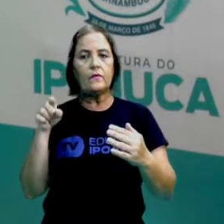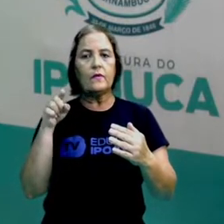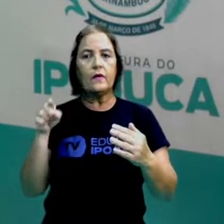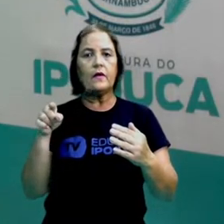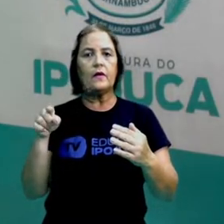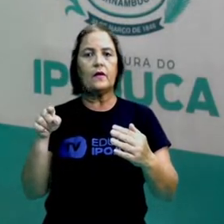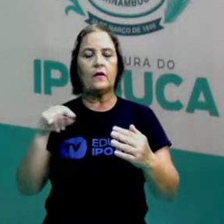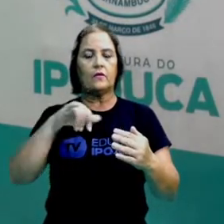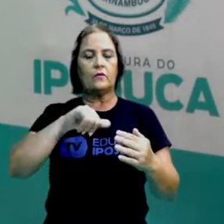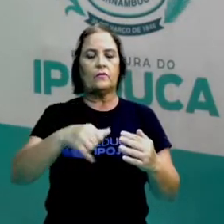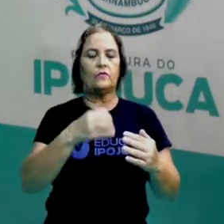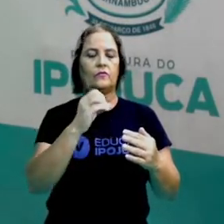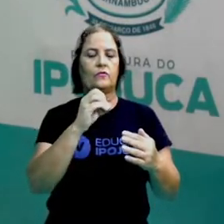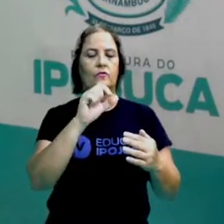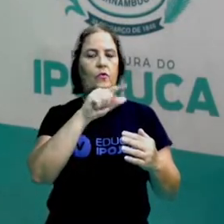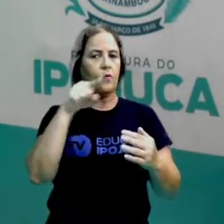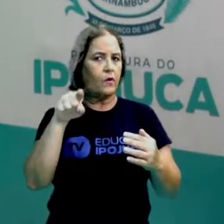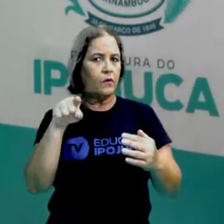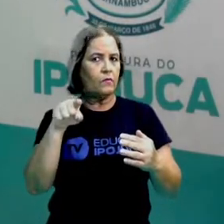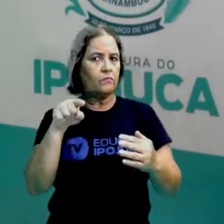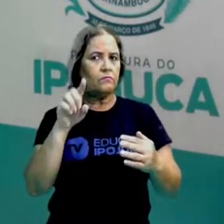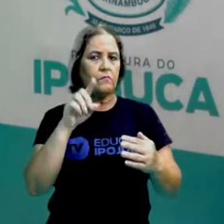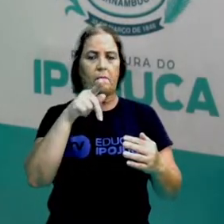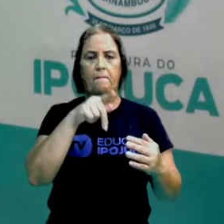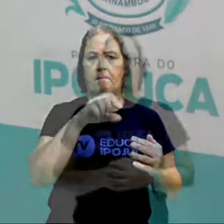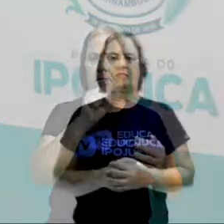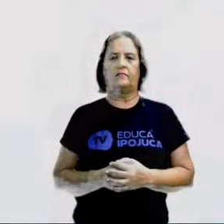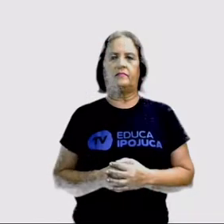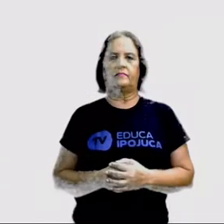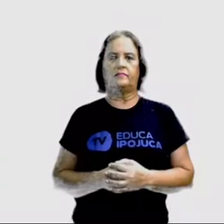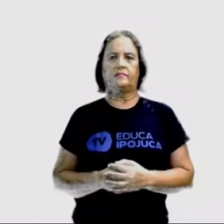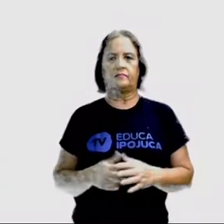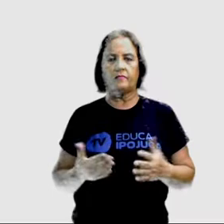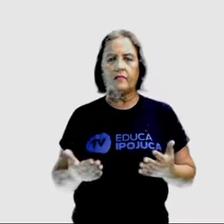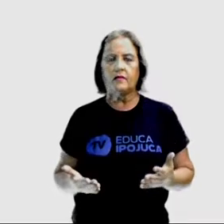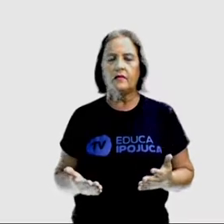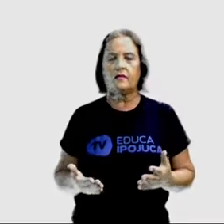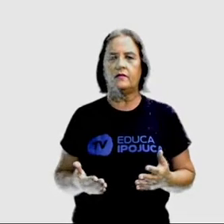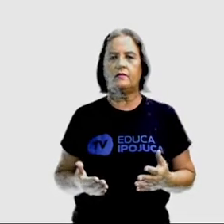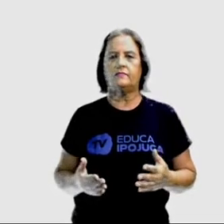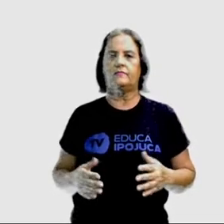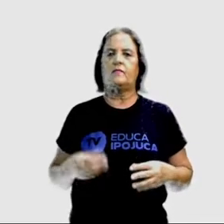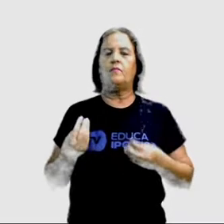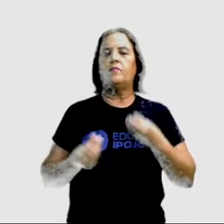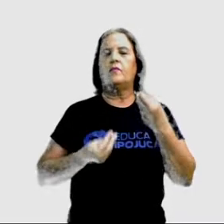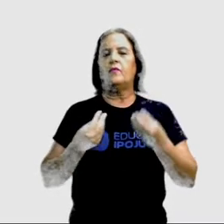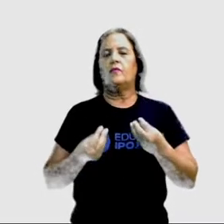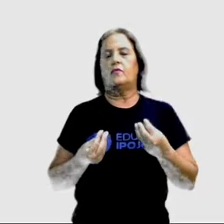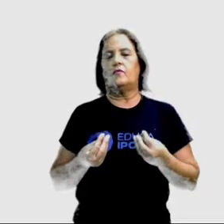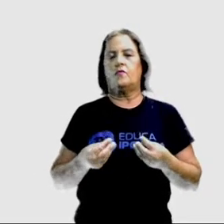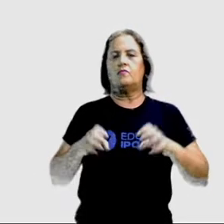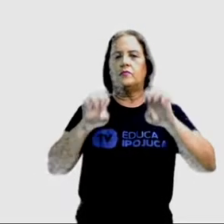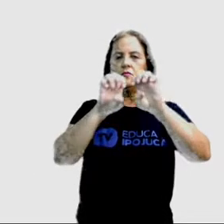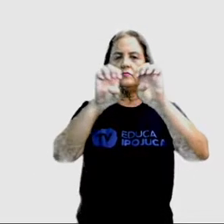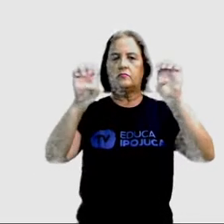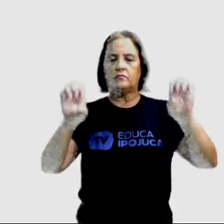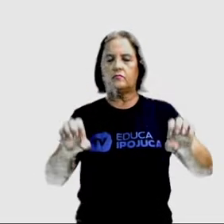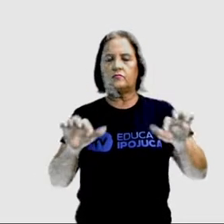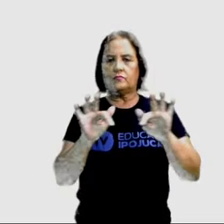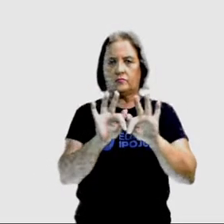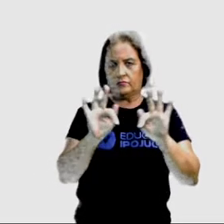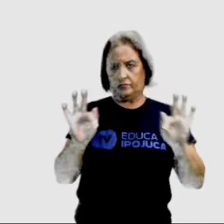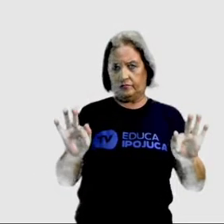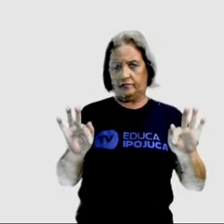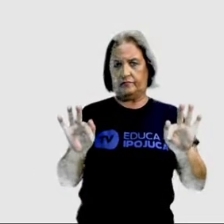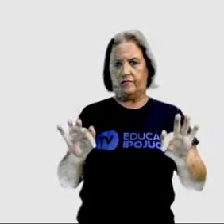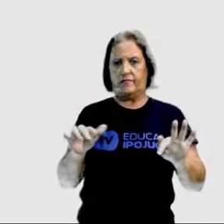Estou comparando ela com toda a turma. Vamos lá! Então, pessoal, como que ficaria a estrutura da frase? Nós